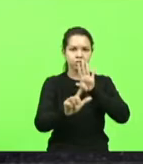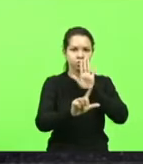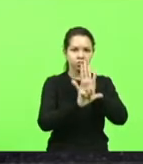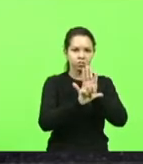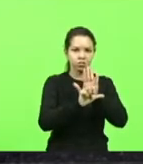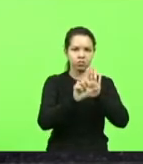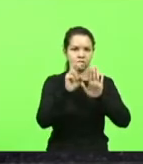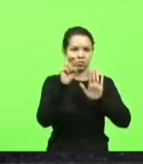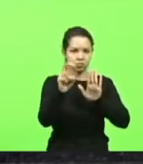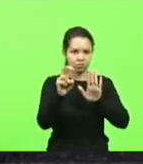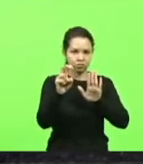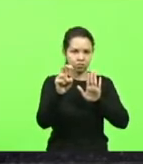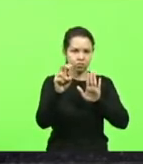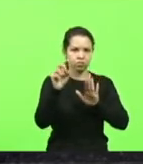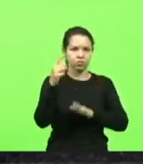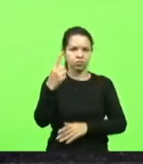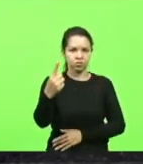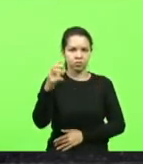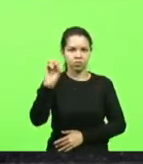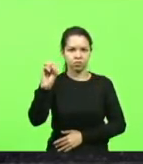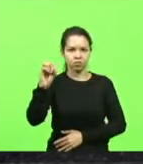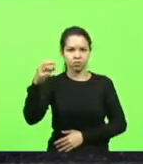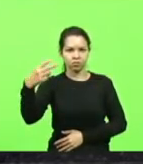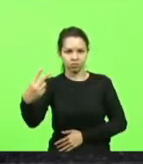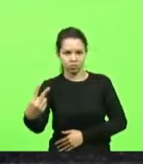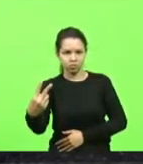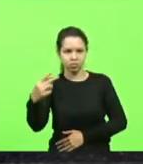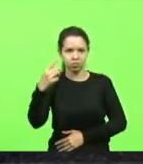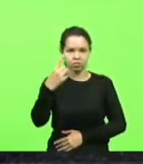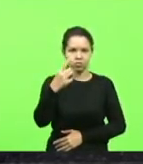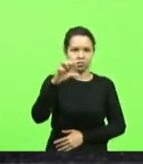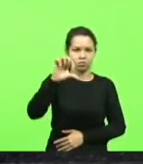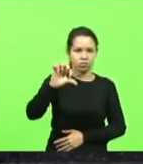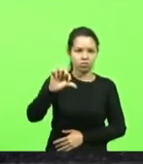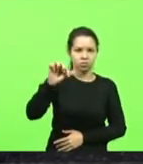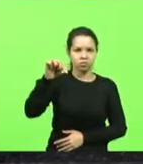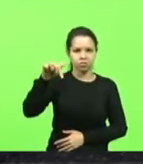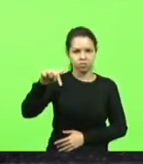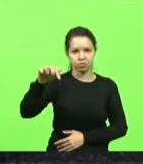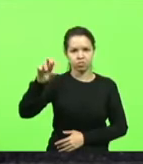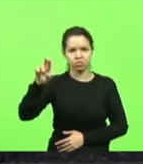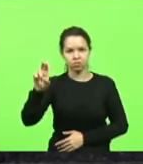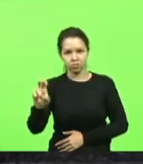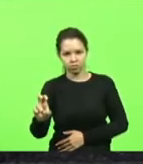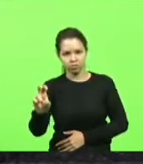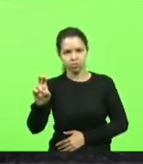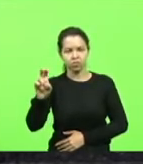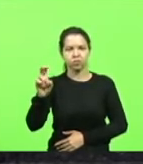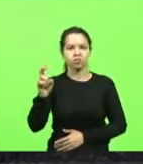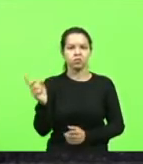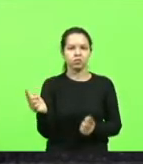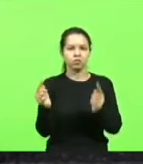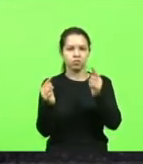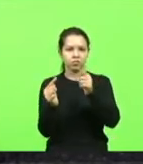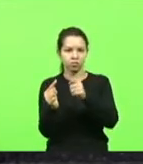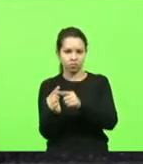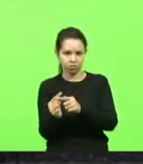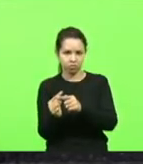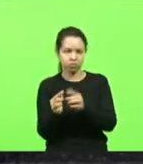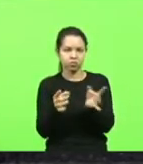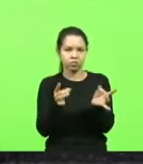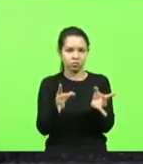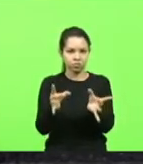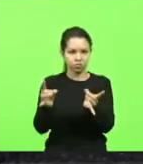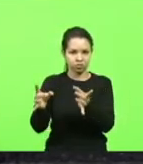.102 de 1975, que dispõe sobre o depósito de venda de veículos